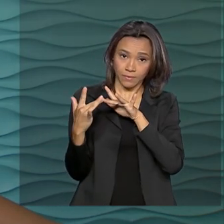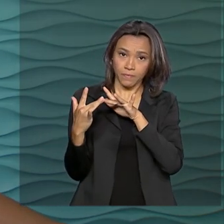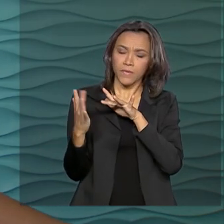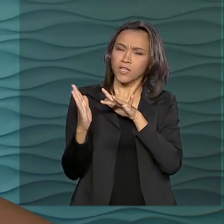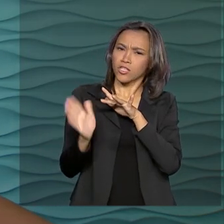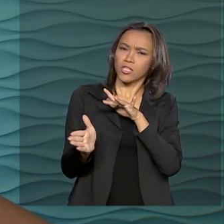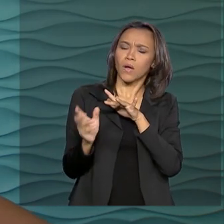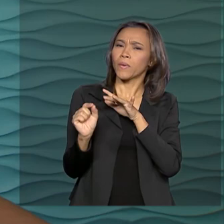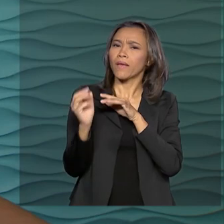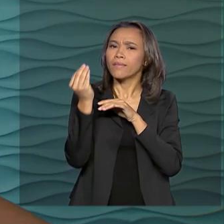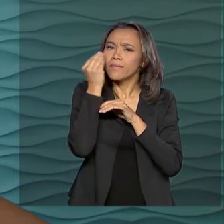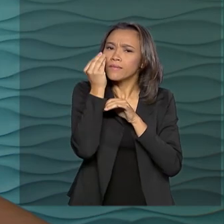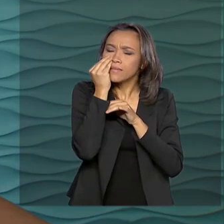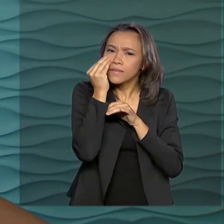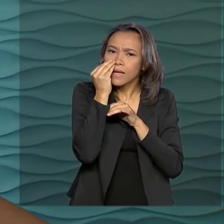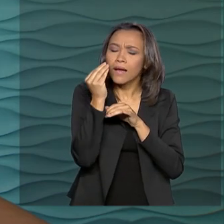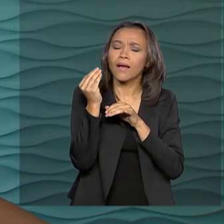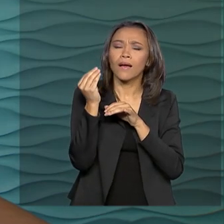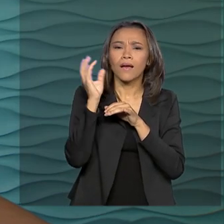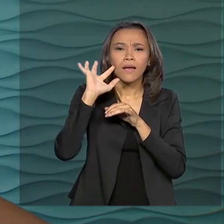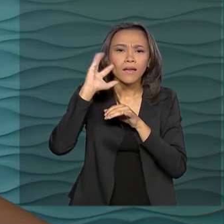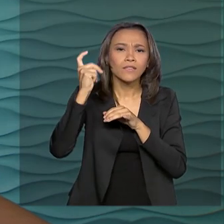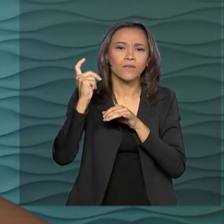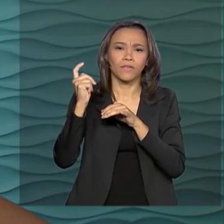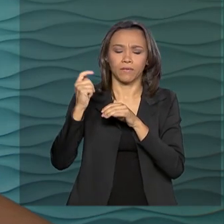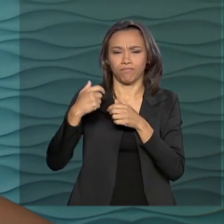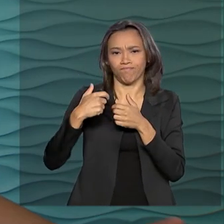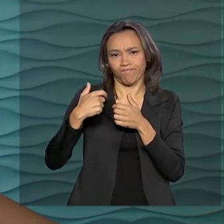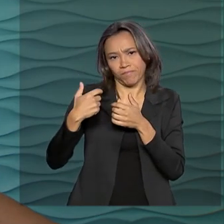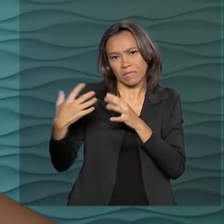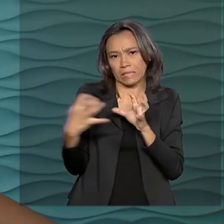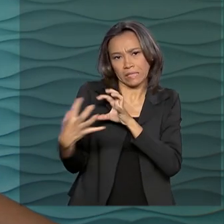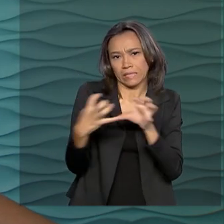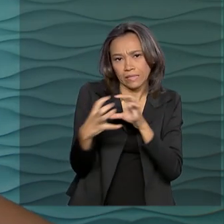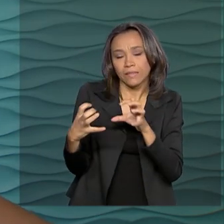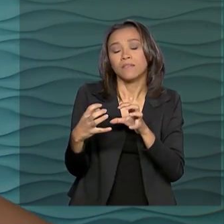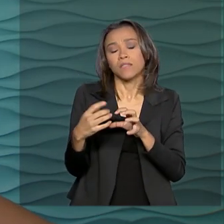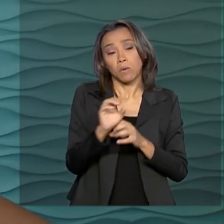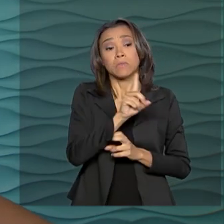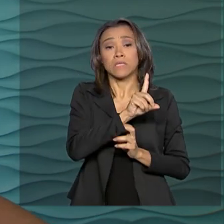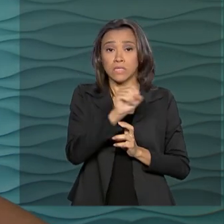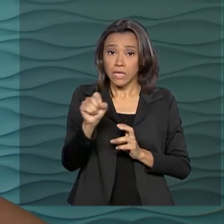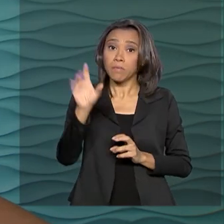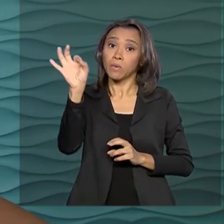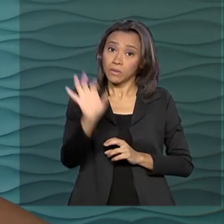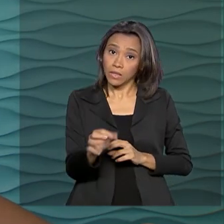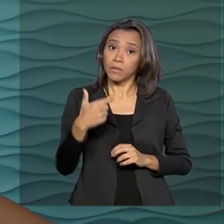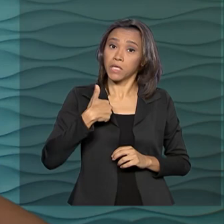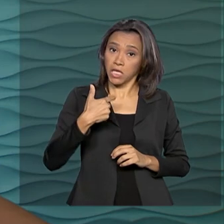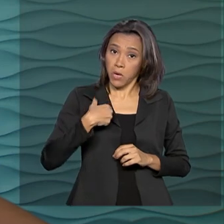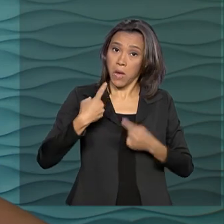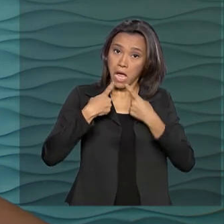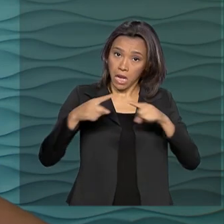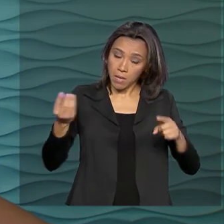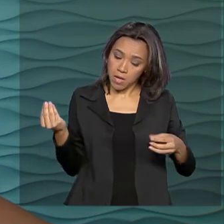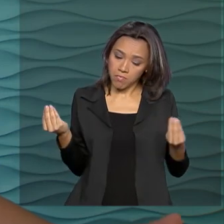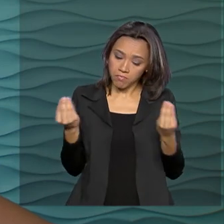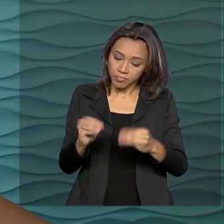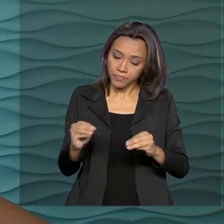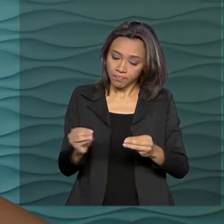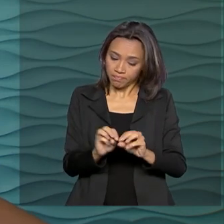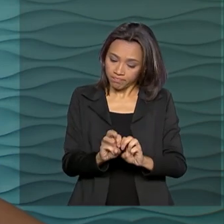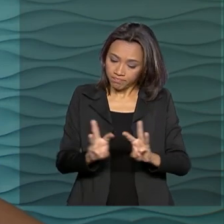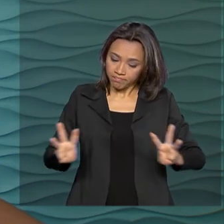perspectiva para tentar mediar o conflito. Então, praticamente 100% das reclamações que fiz na plataforma,